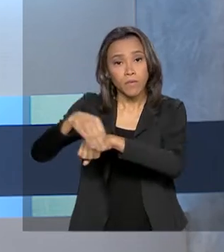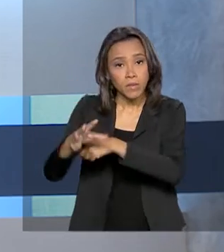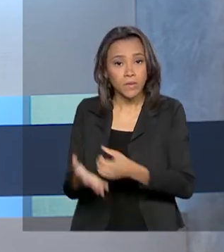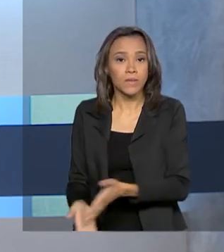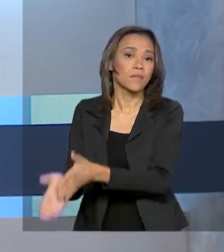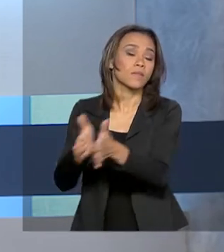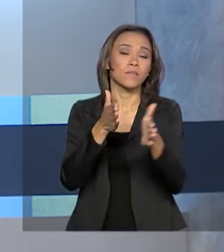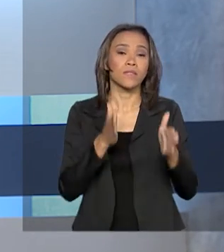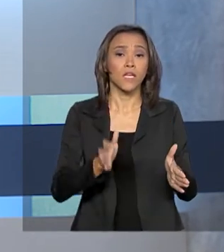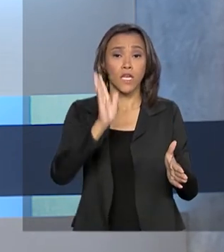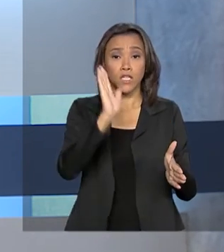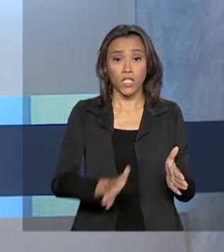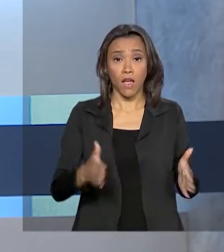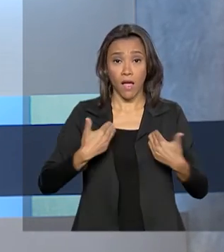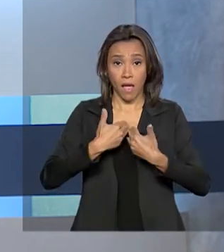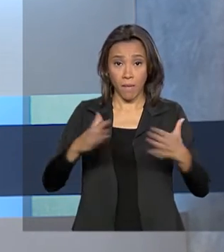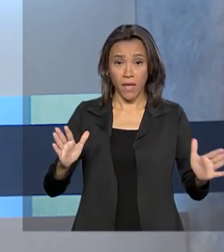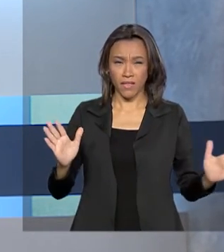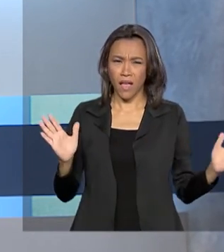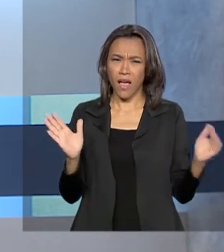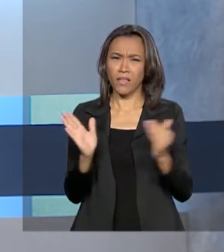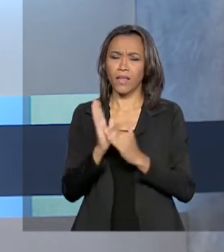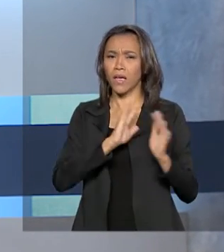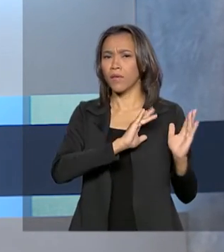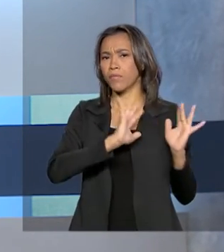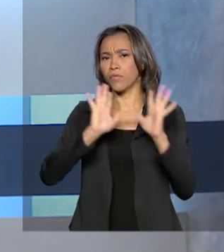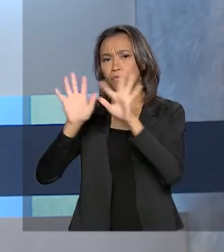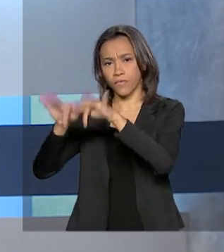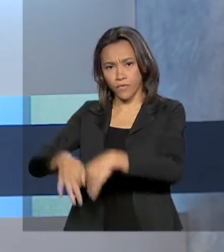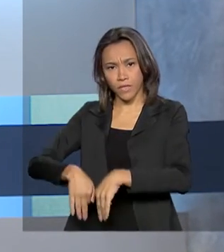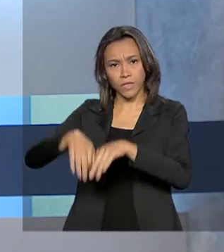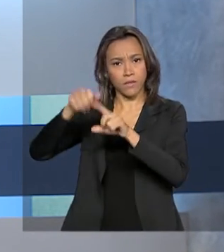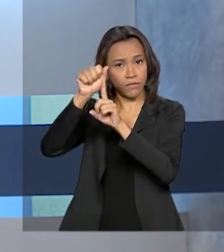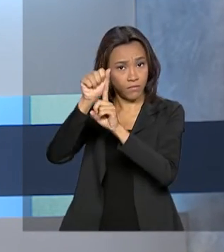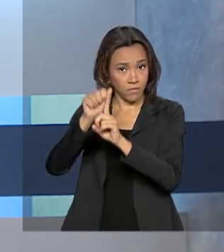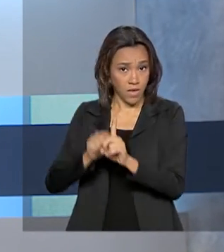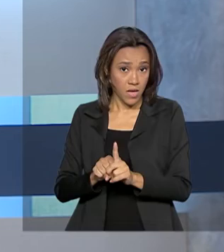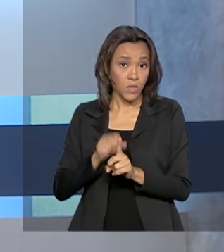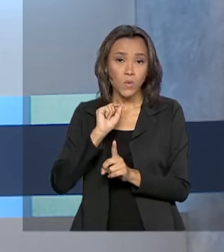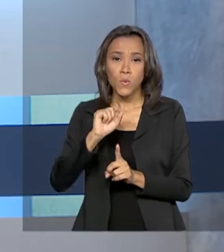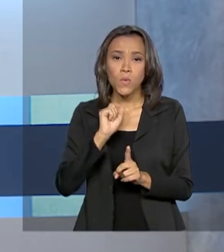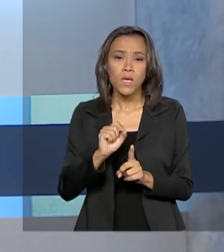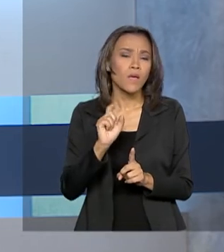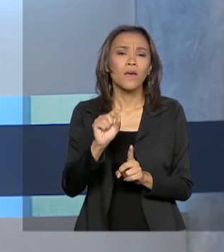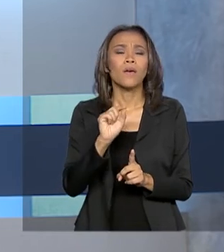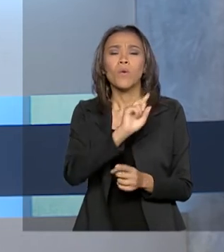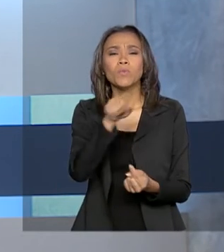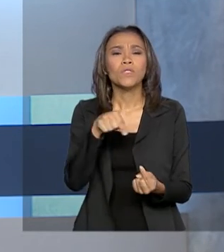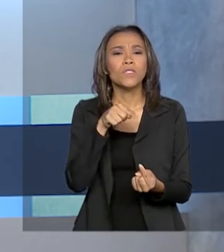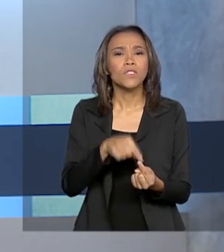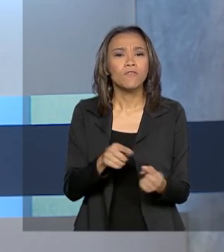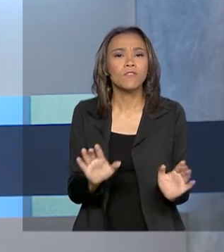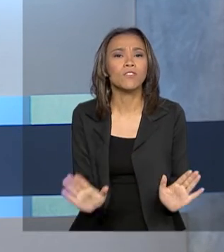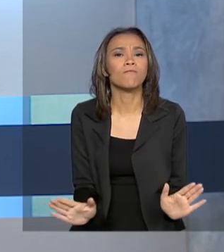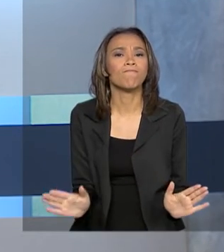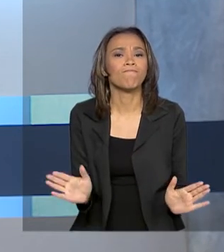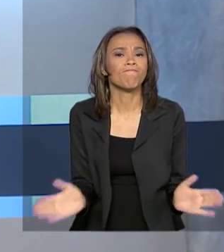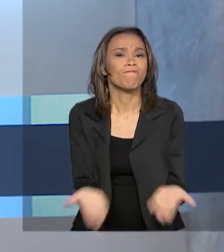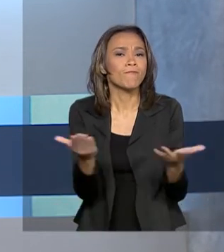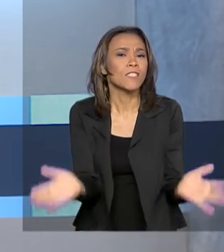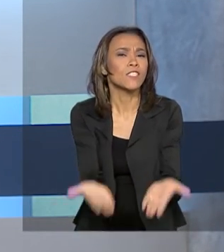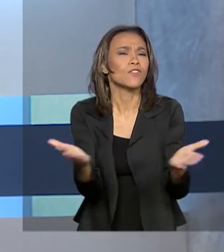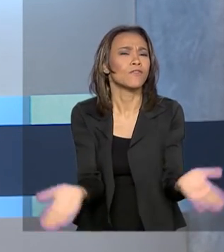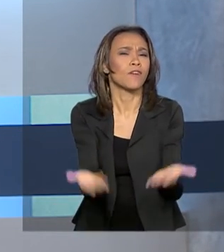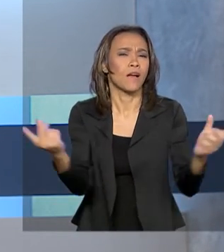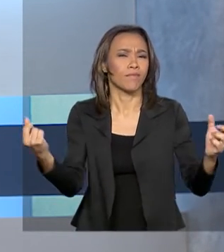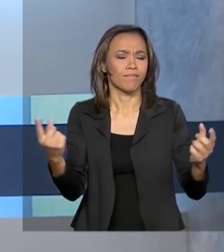E estão abertas até o fim deste mês as inscrições para um concurso que busca incentivar a gestão de mulheres, especialmente